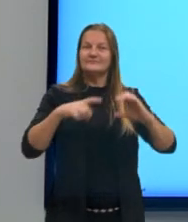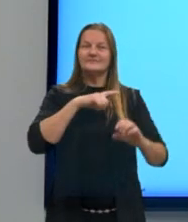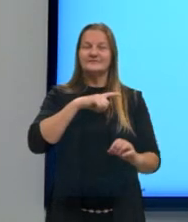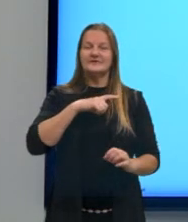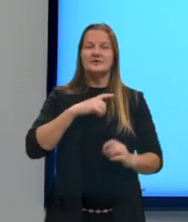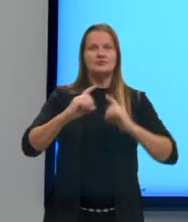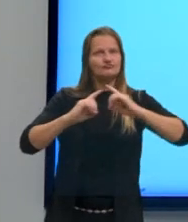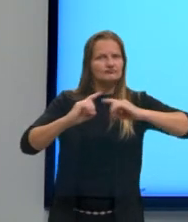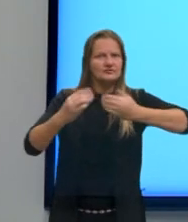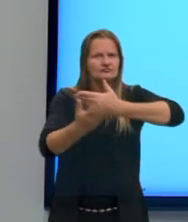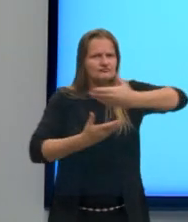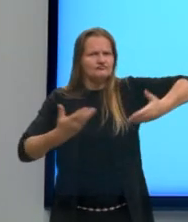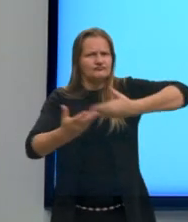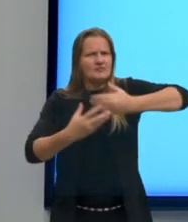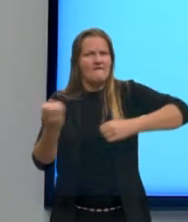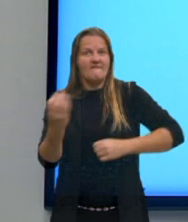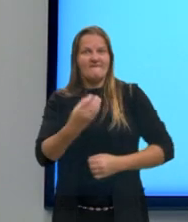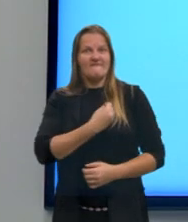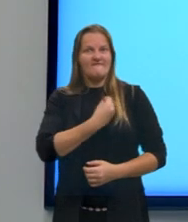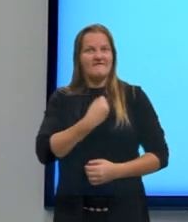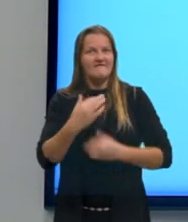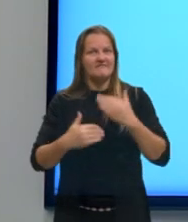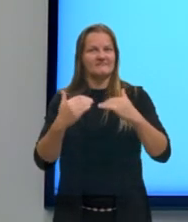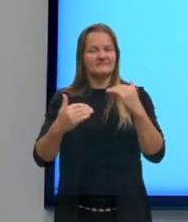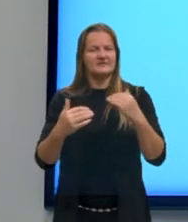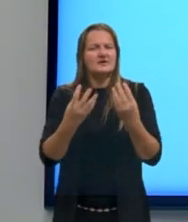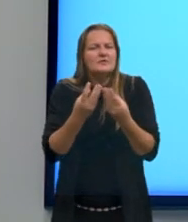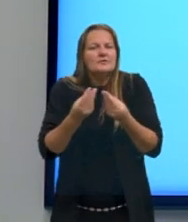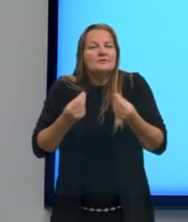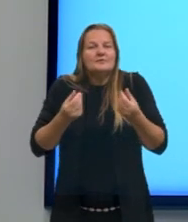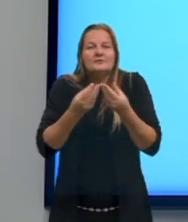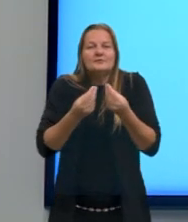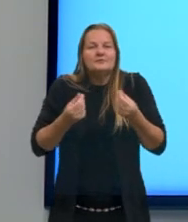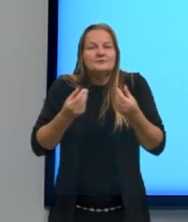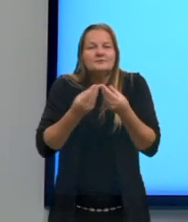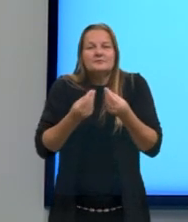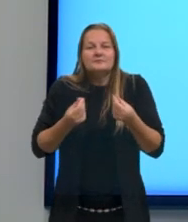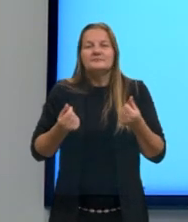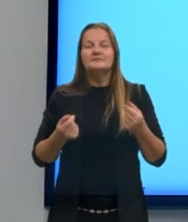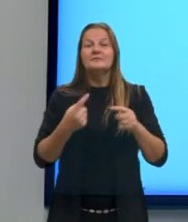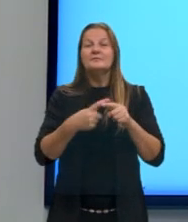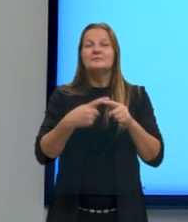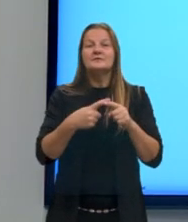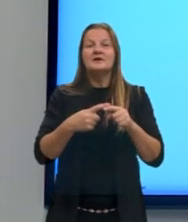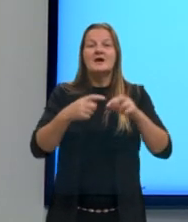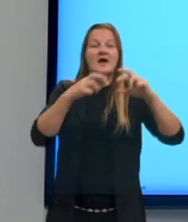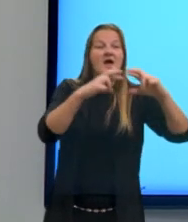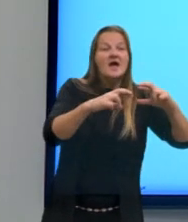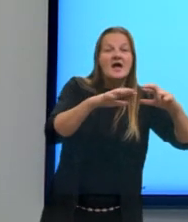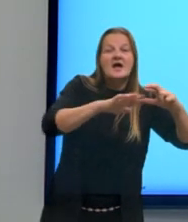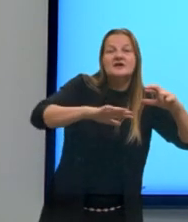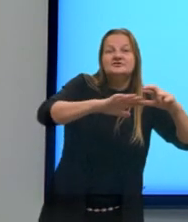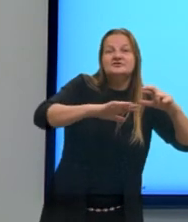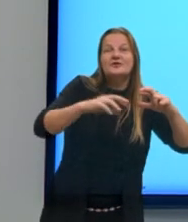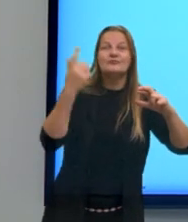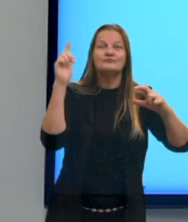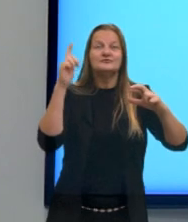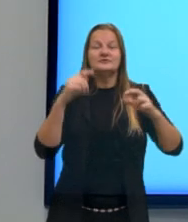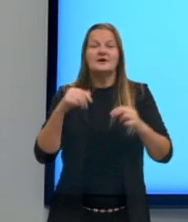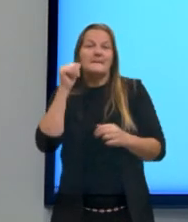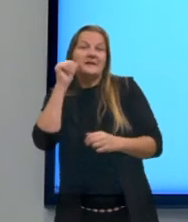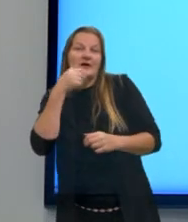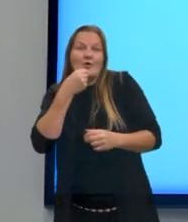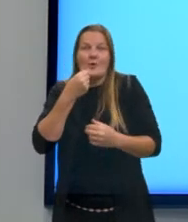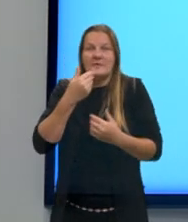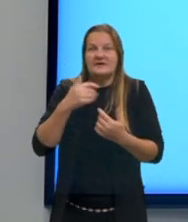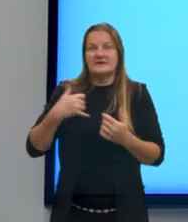dinâmicas e sensíveis a fatores como região geográfica, o sexo, a